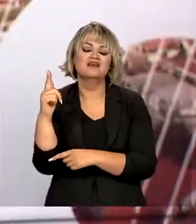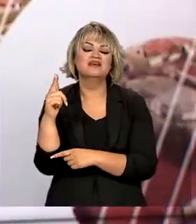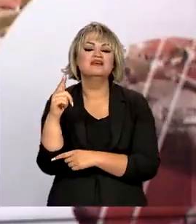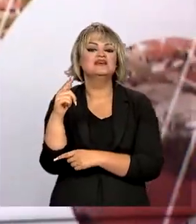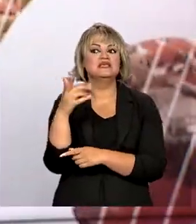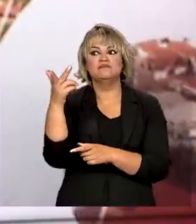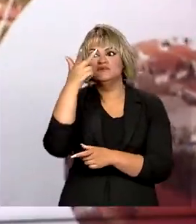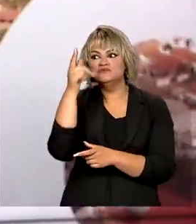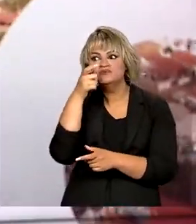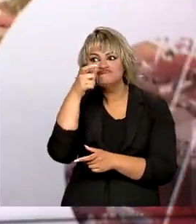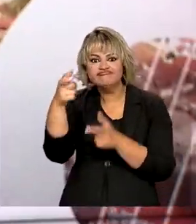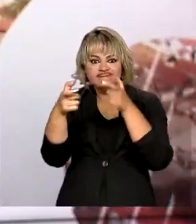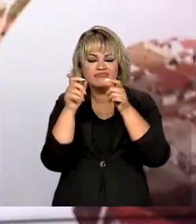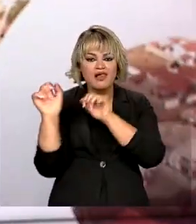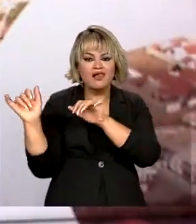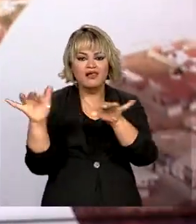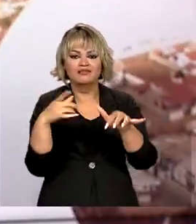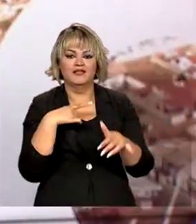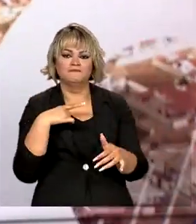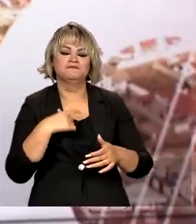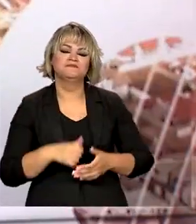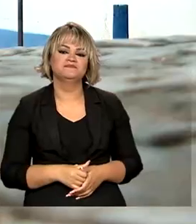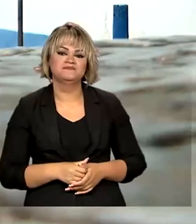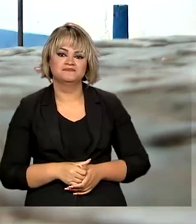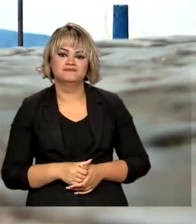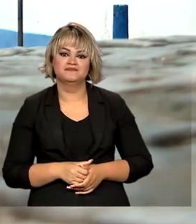e atrai cada vez mais pessoas.